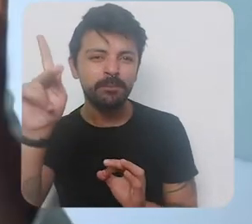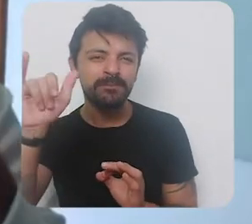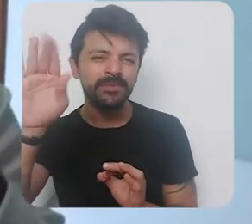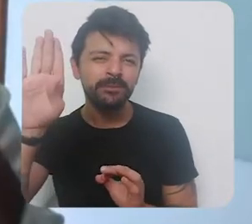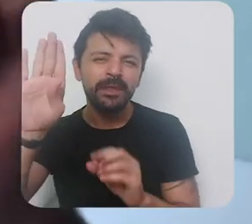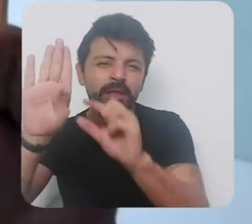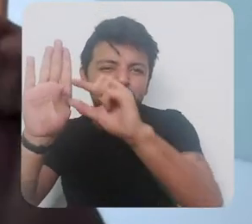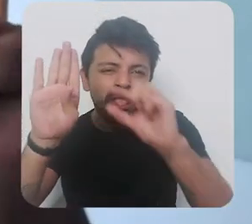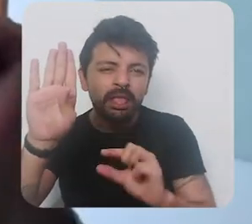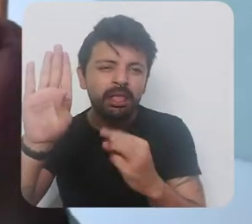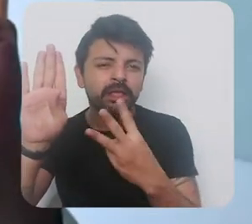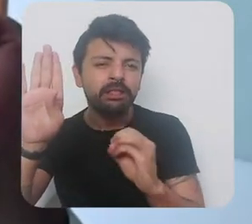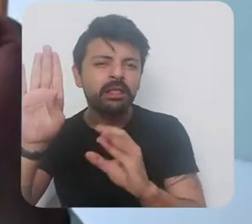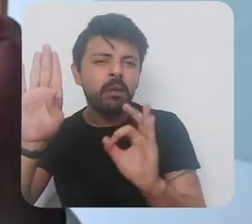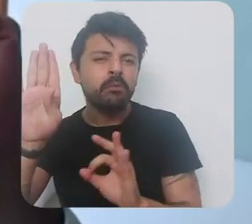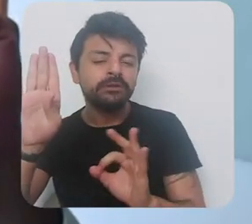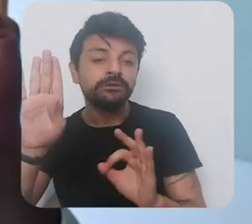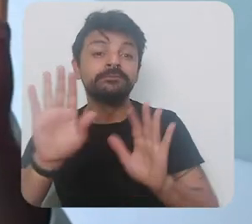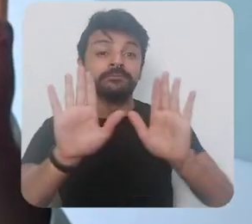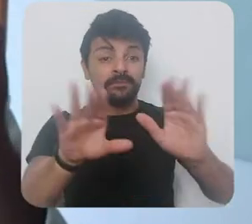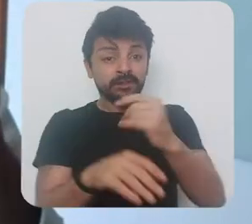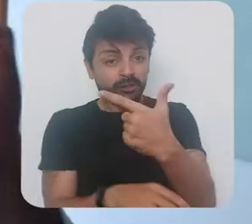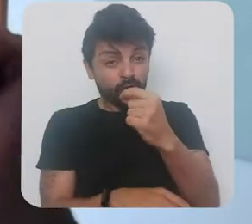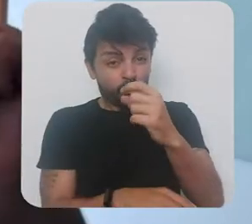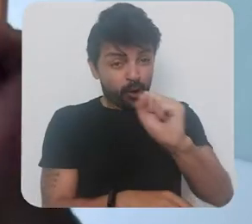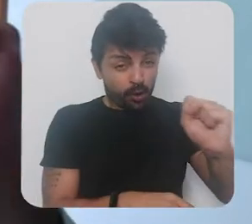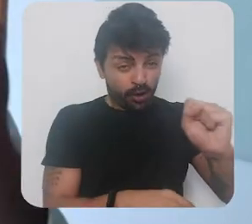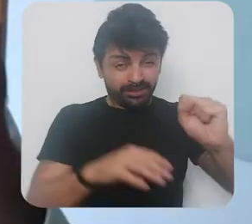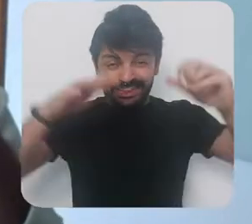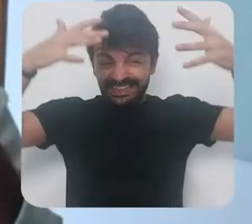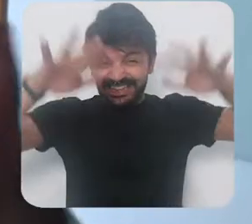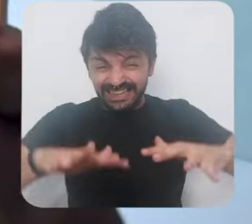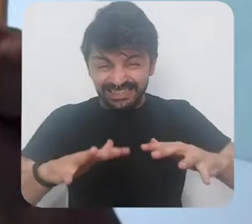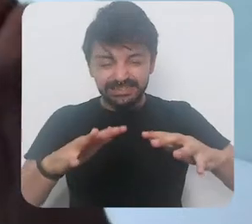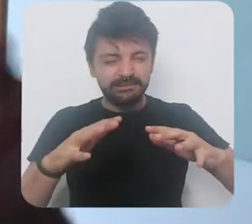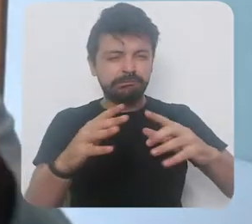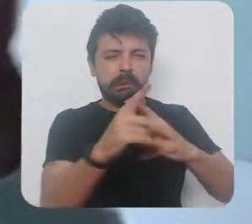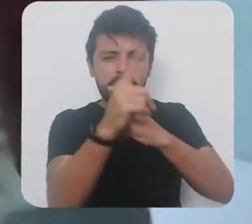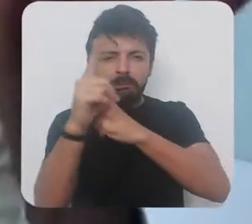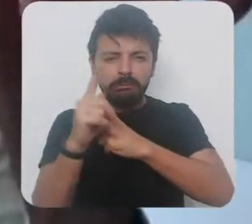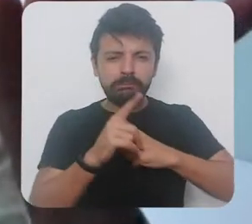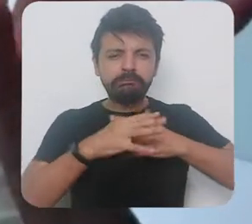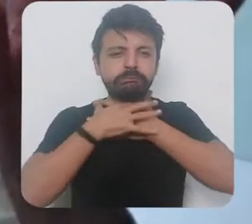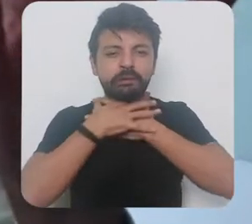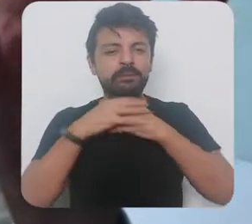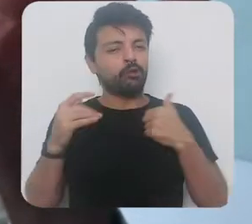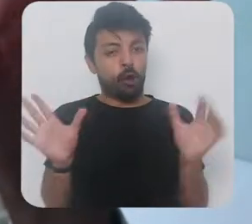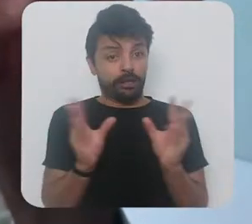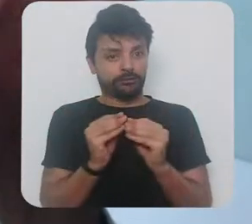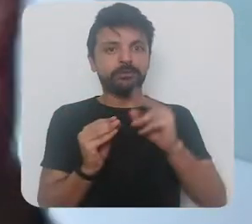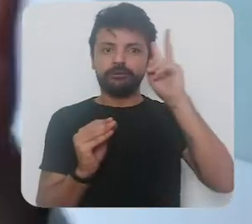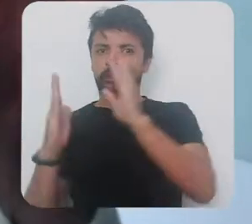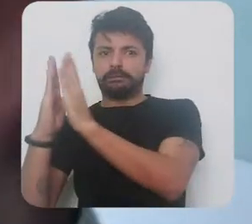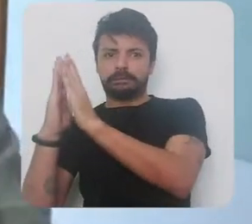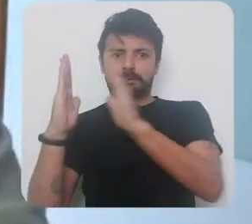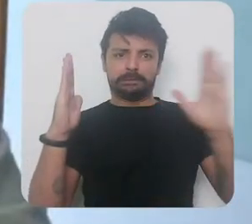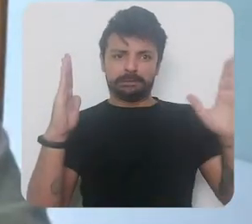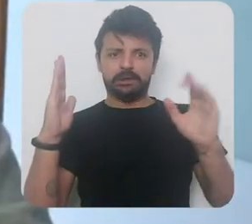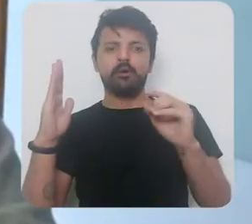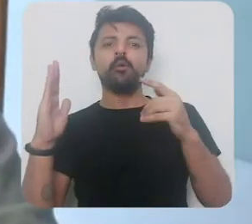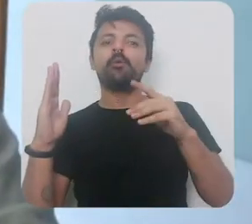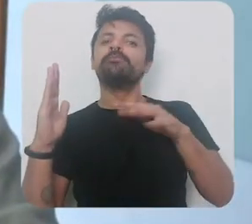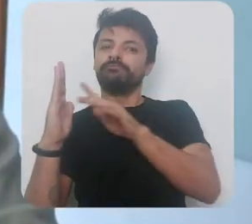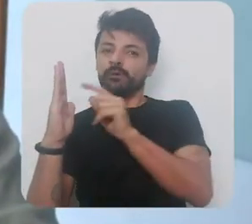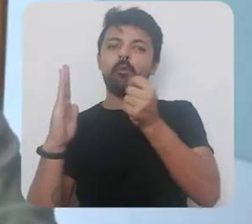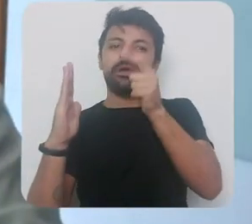com a crise financeira de 2008 estou resumindo assim principais momentos dessa grande